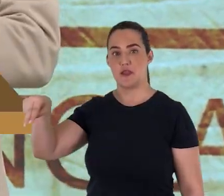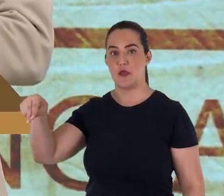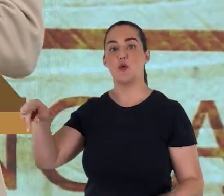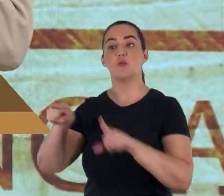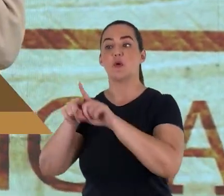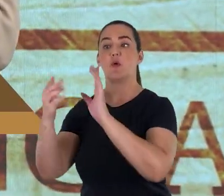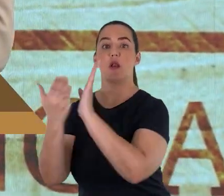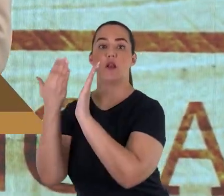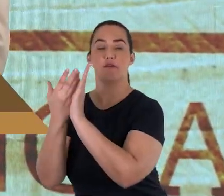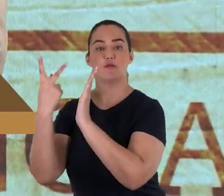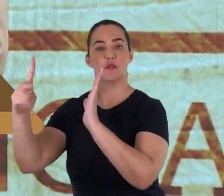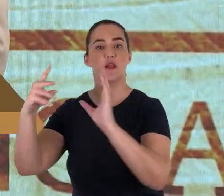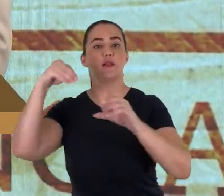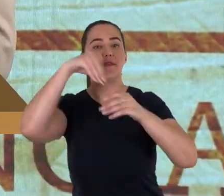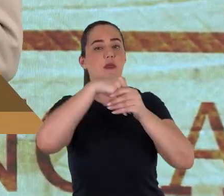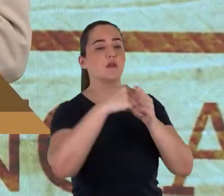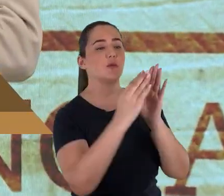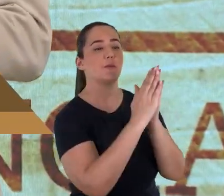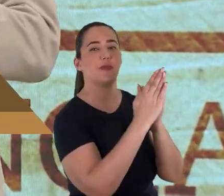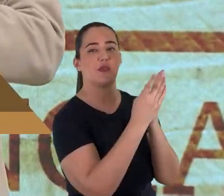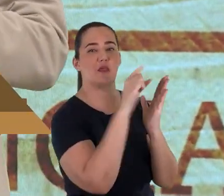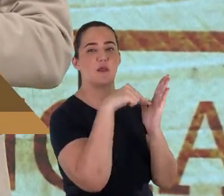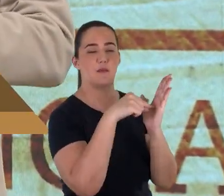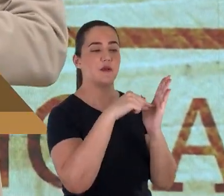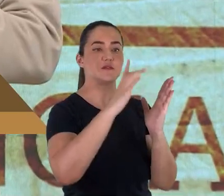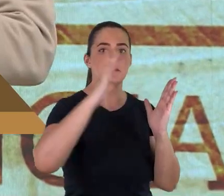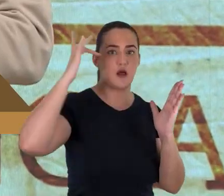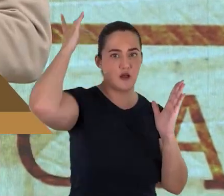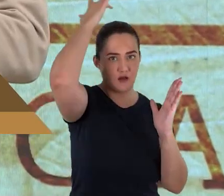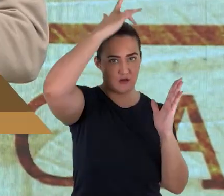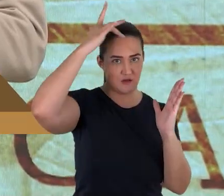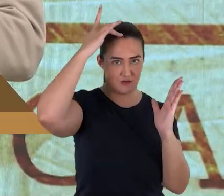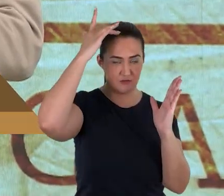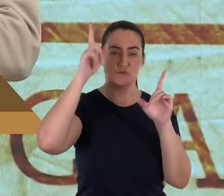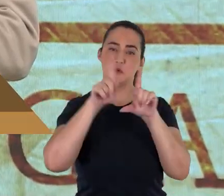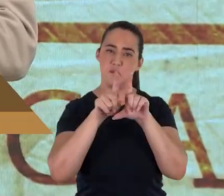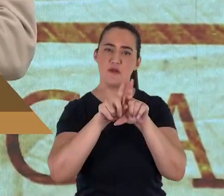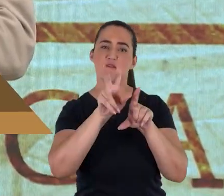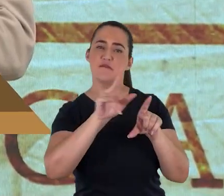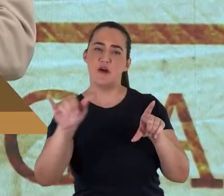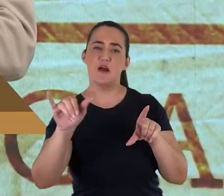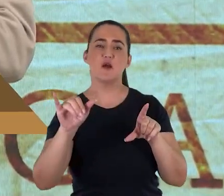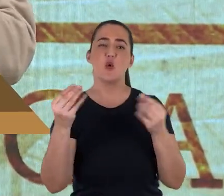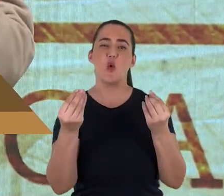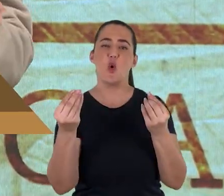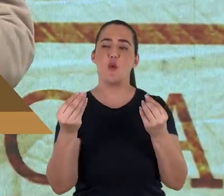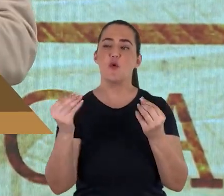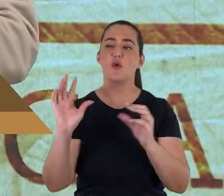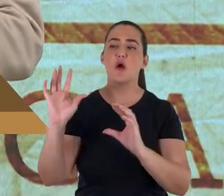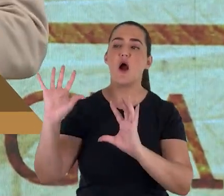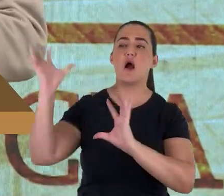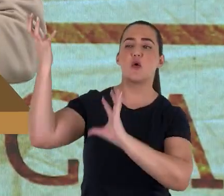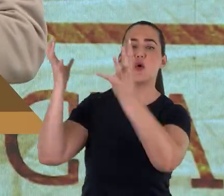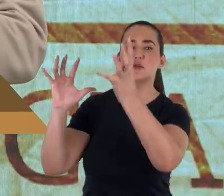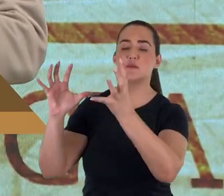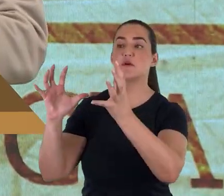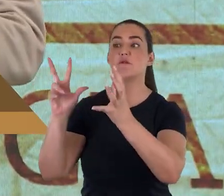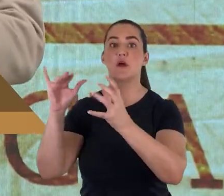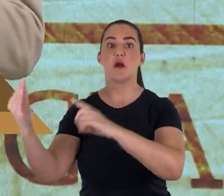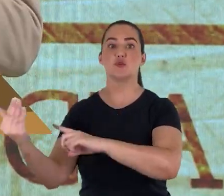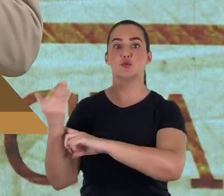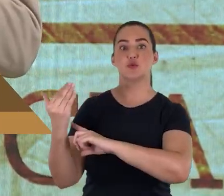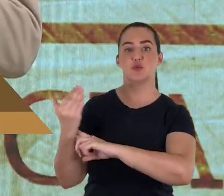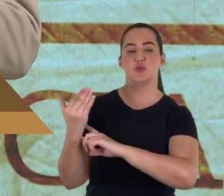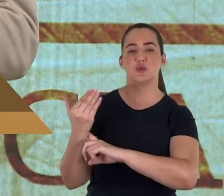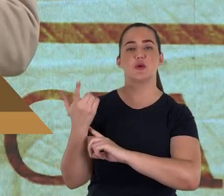no Cânon das Escrituras Sagradas. E também vamos conhecer um pouco uma importante contribuição acerca desse livro, vinda dos